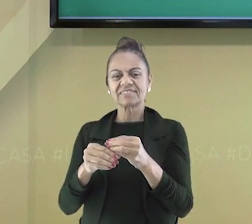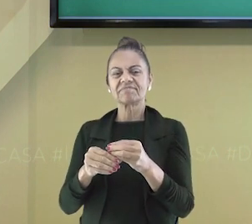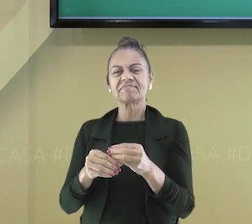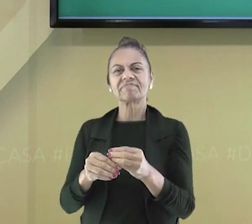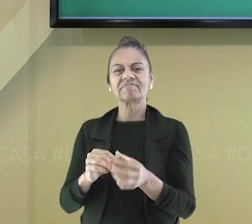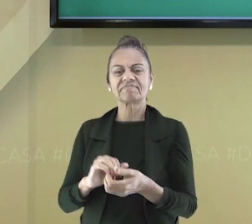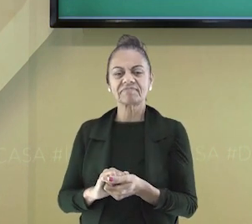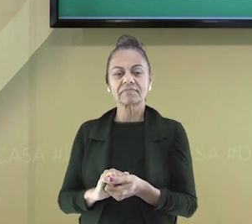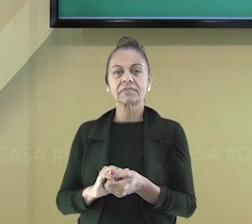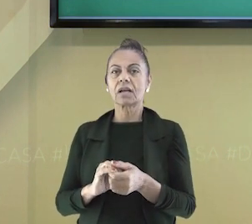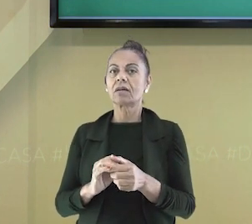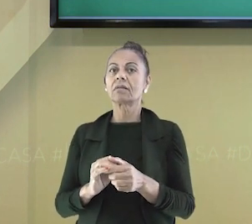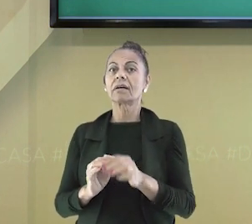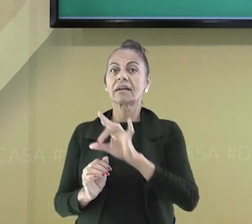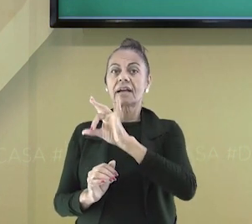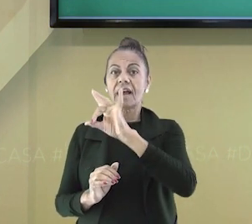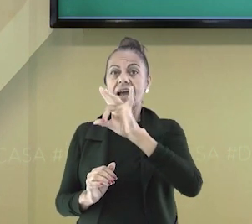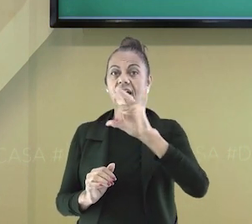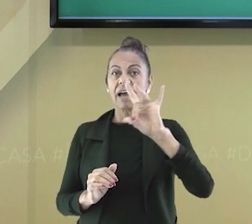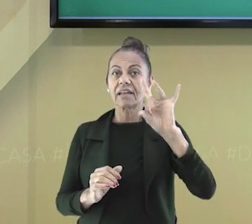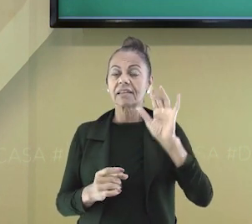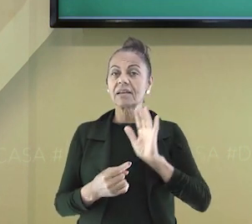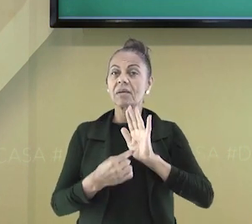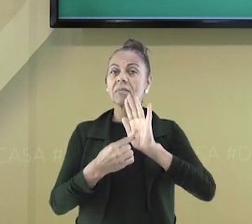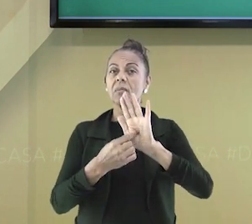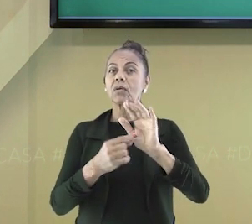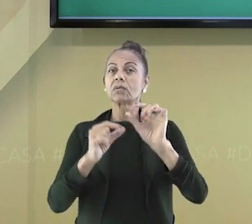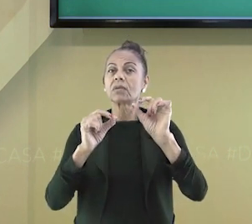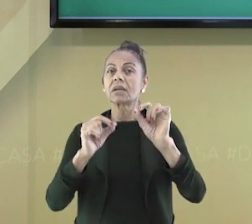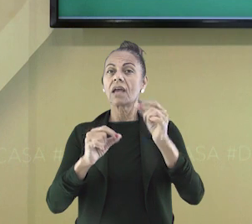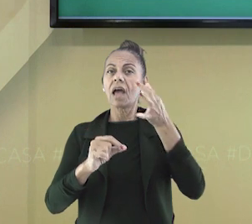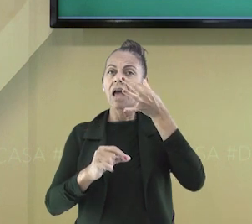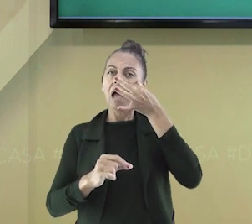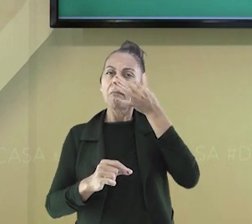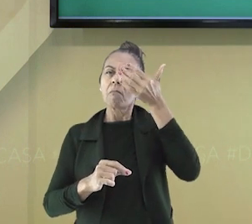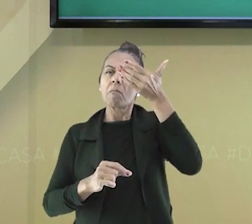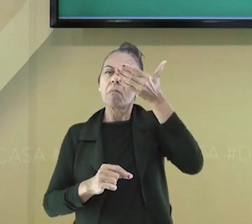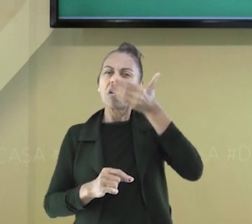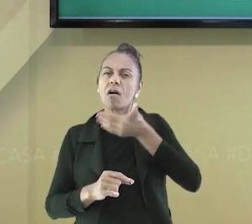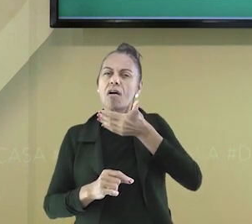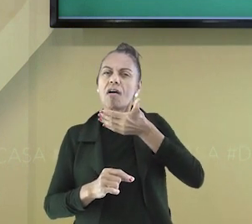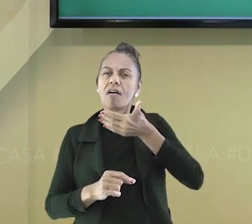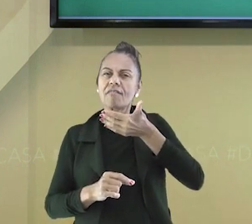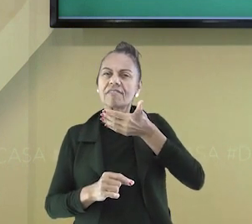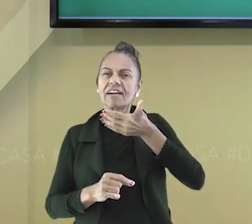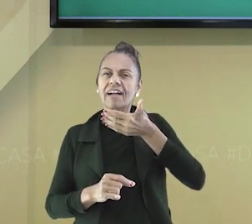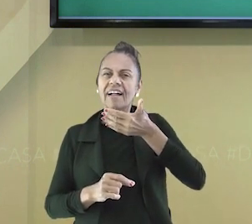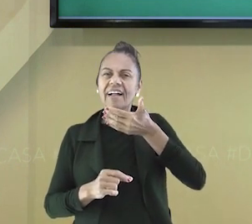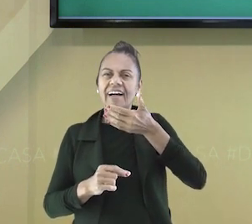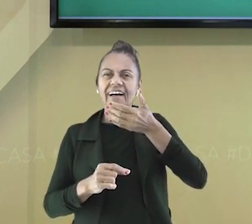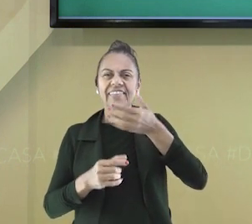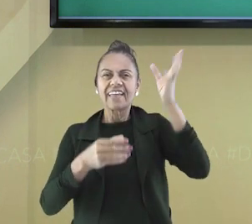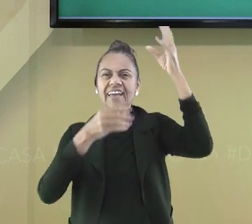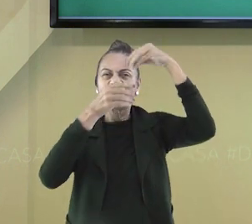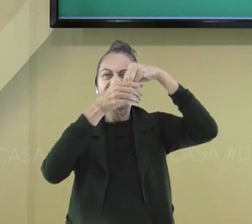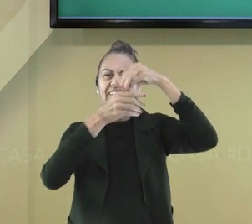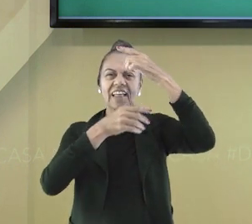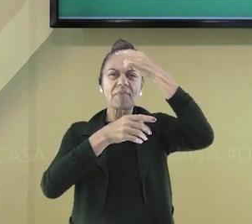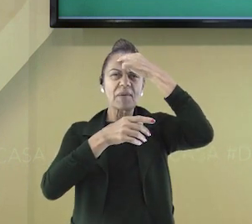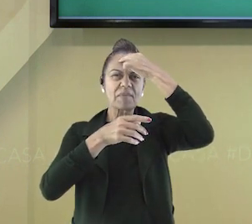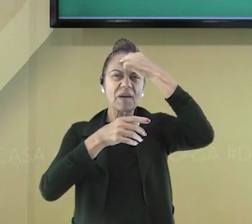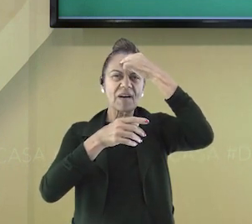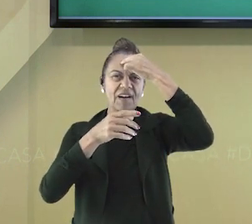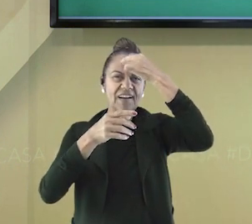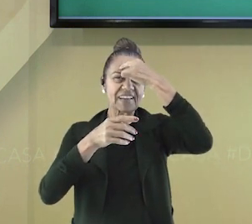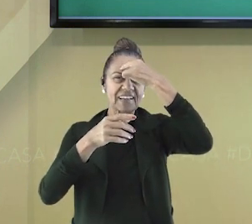símbolos que estamos considerando constituem mais uma prova do que já está bem guardado em nossa